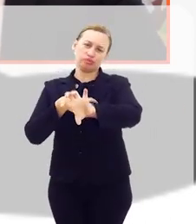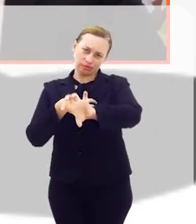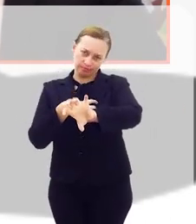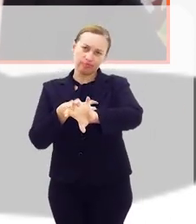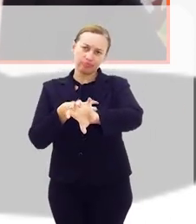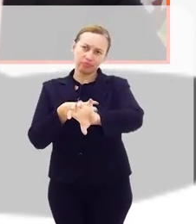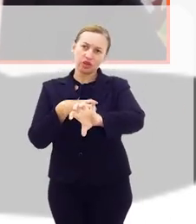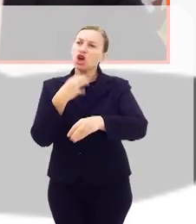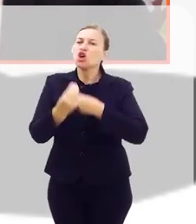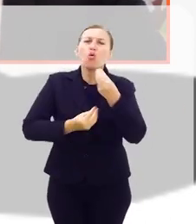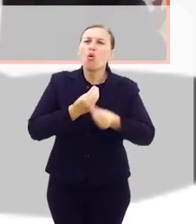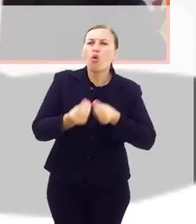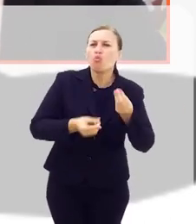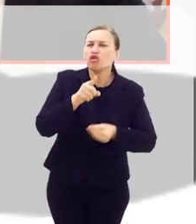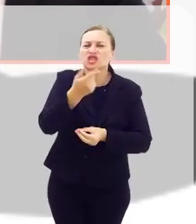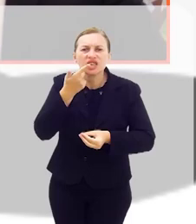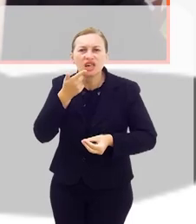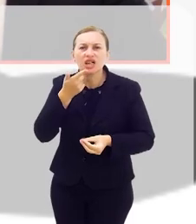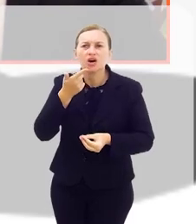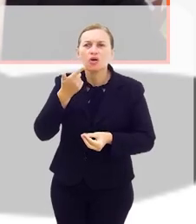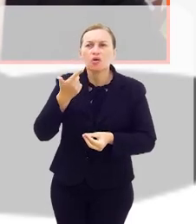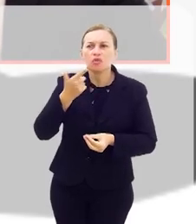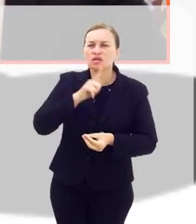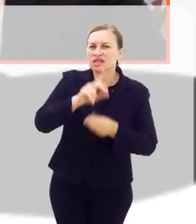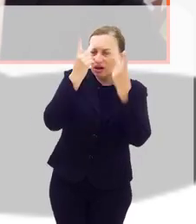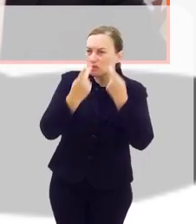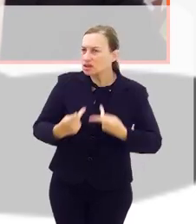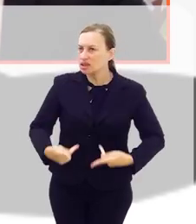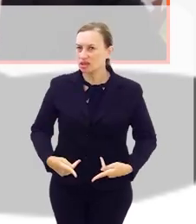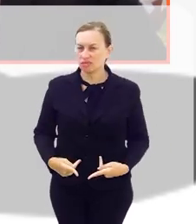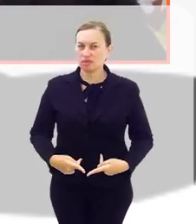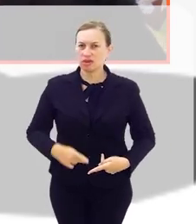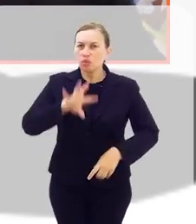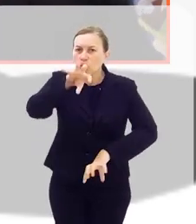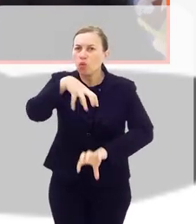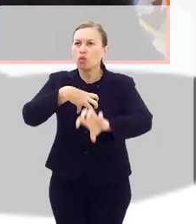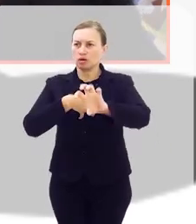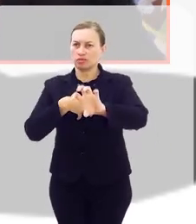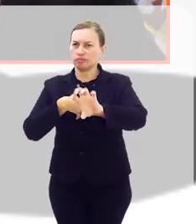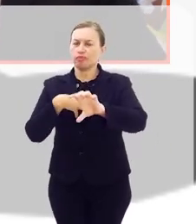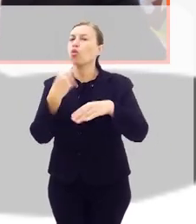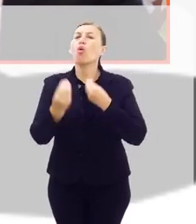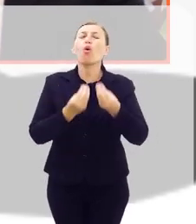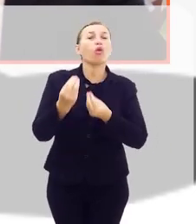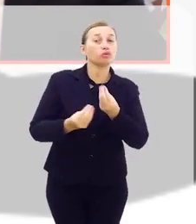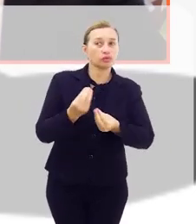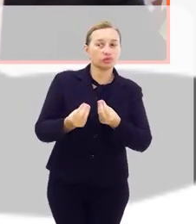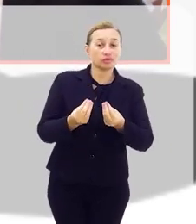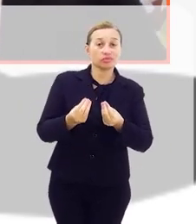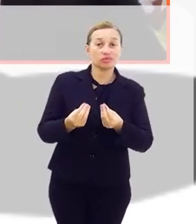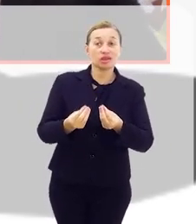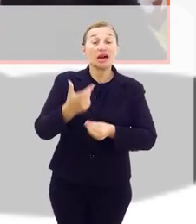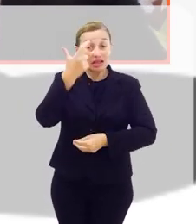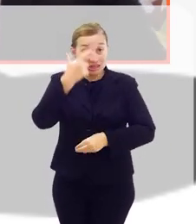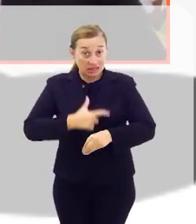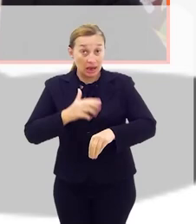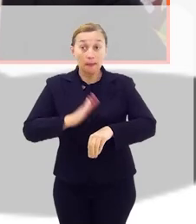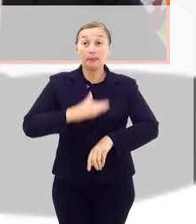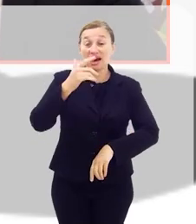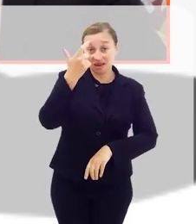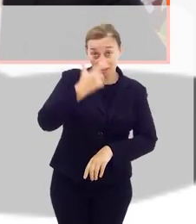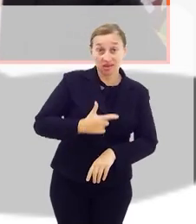no lugar deles. E como é que você, como cidadão, ser humano, vai colocar no lugar de outro ser humano? Humanizando.